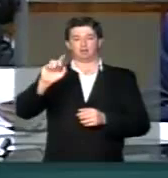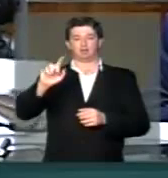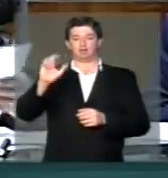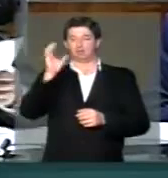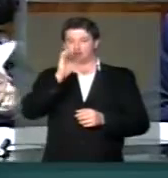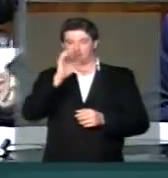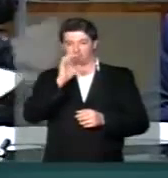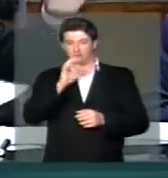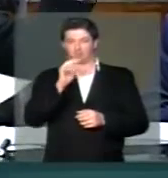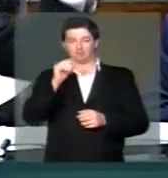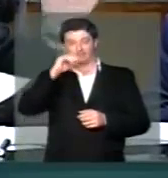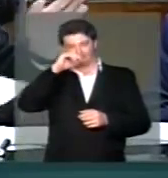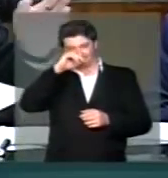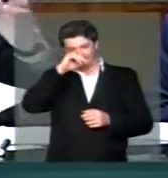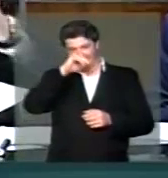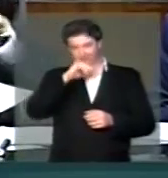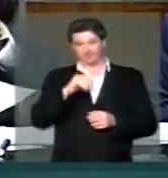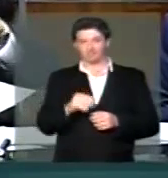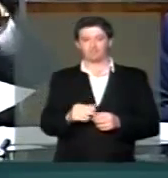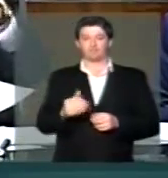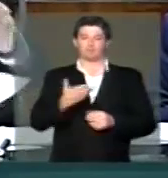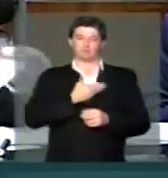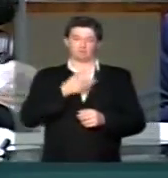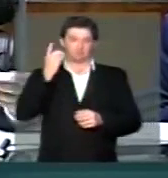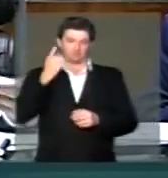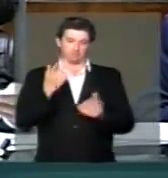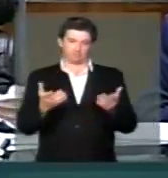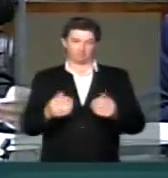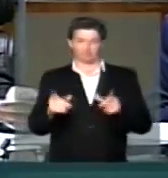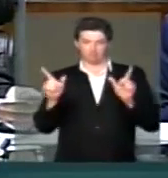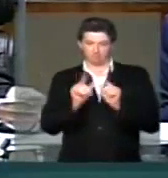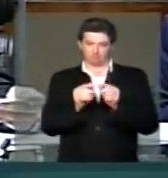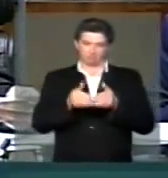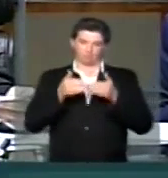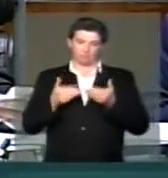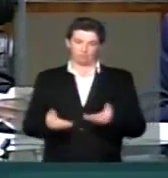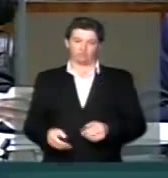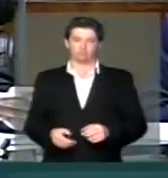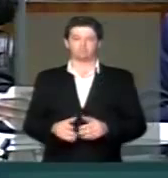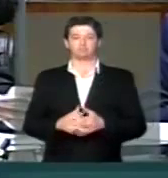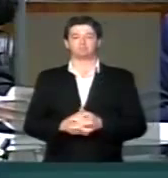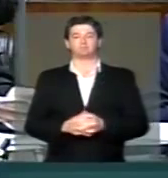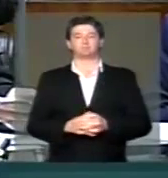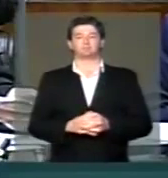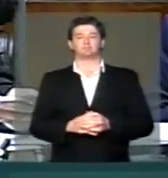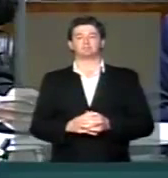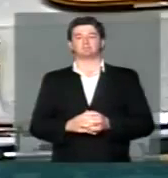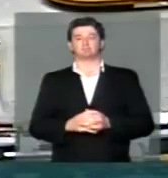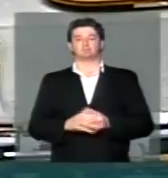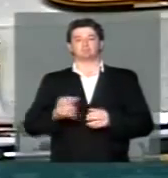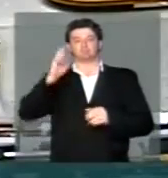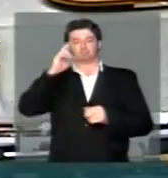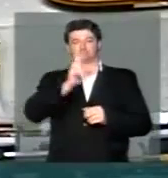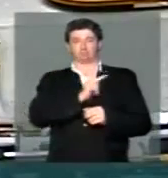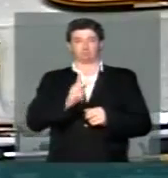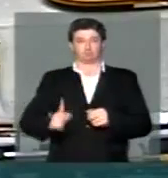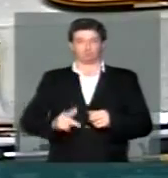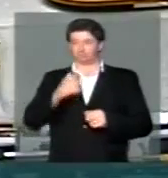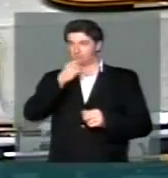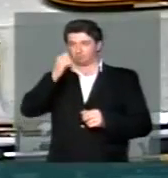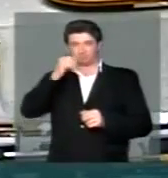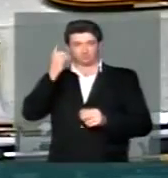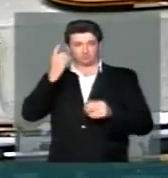Rápido, os nobres colegas, de maneira sintética, para a gente passar o grande expediente. Senhor presidente, muito obrigado.